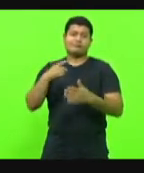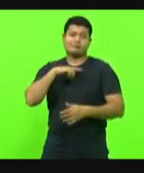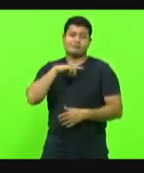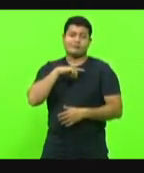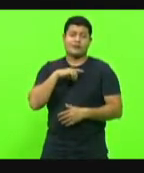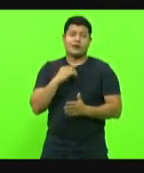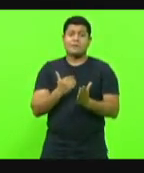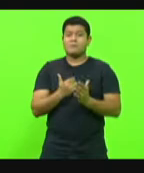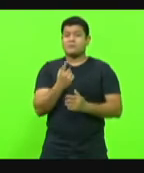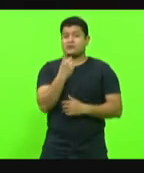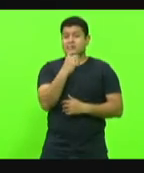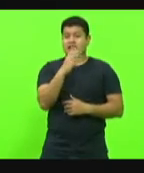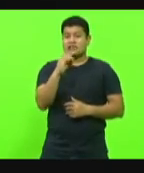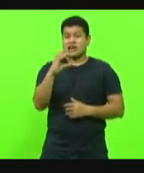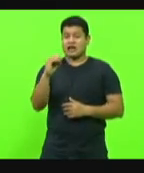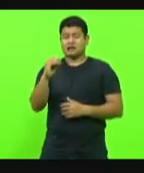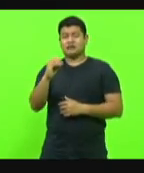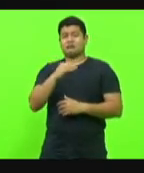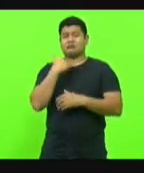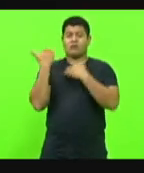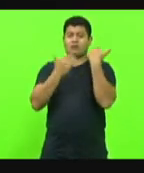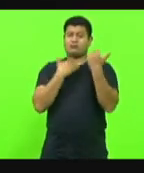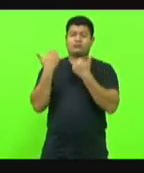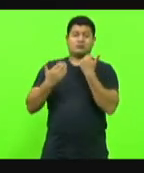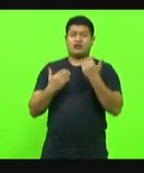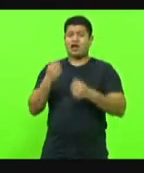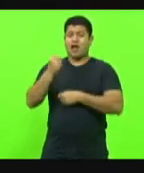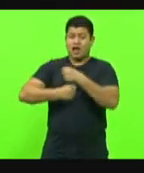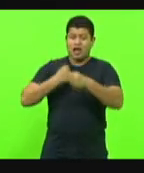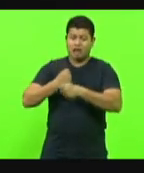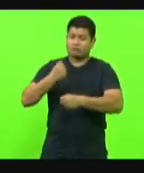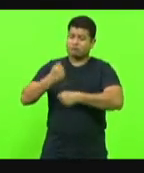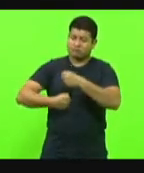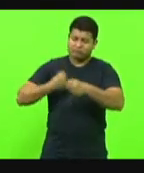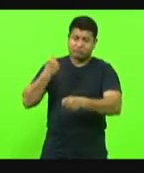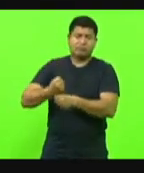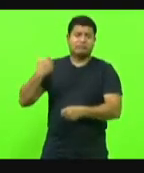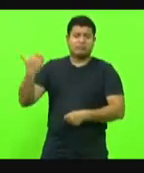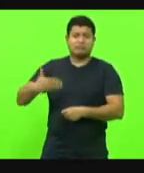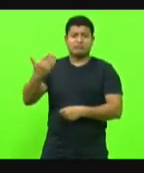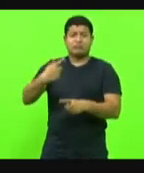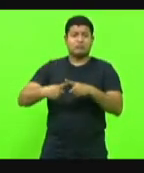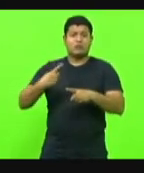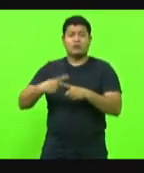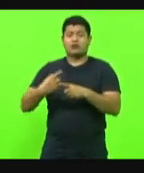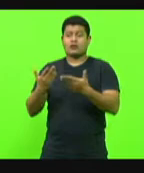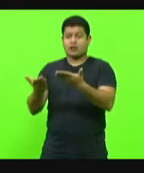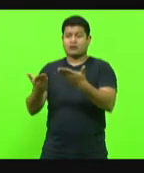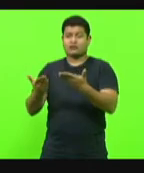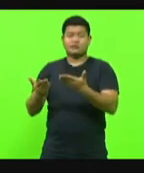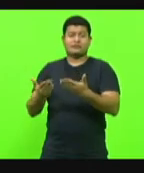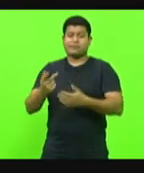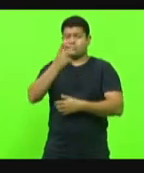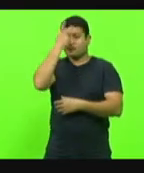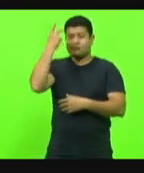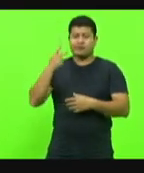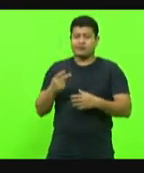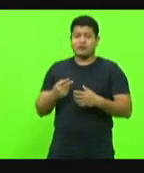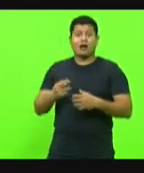mortes por ano na BR-470 porque deixaram essa rodovia chegar a esse ponto.